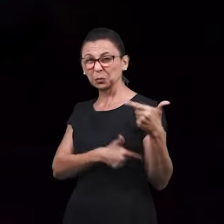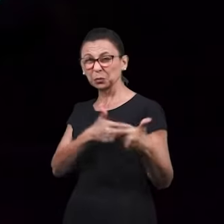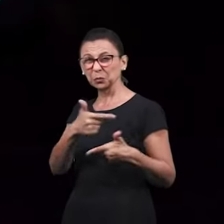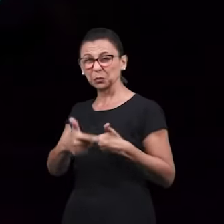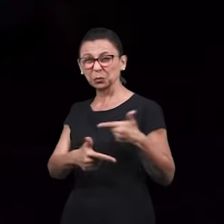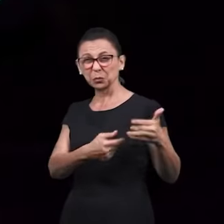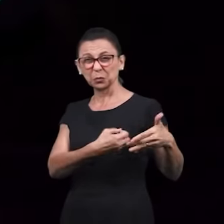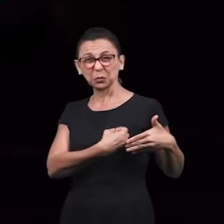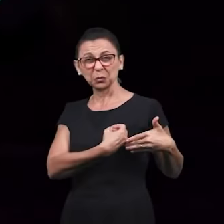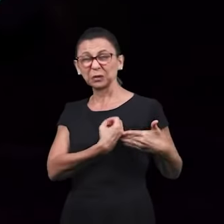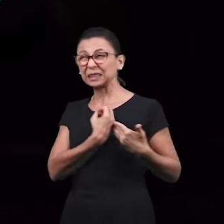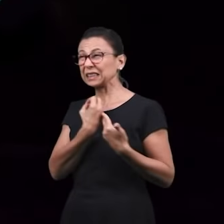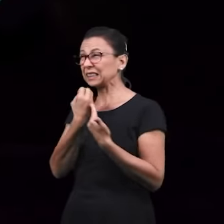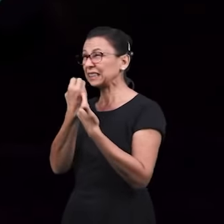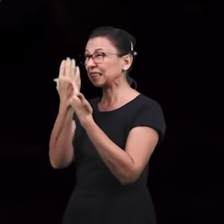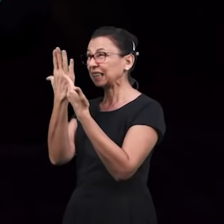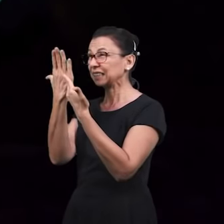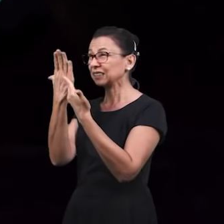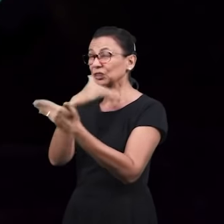Amém.